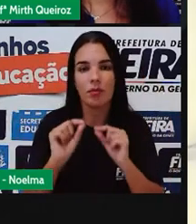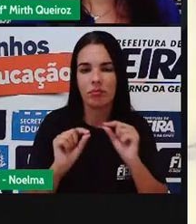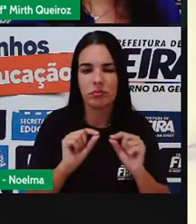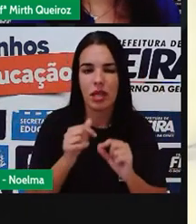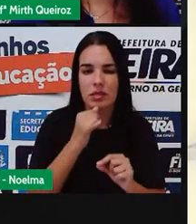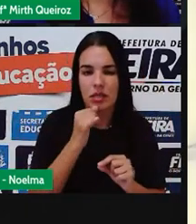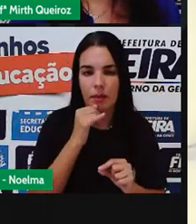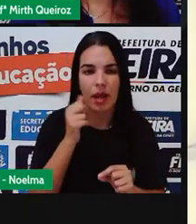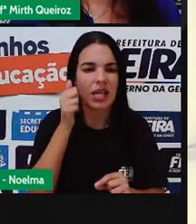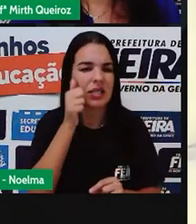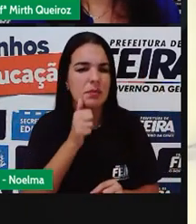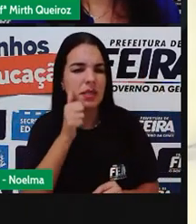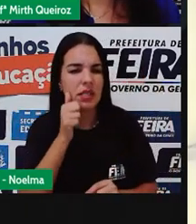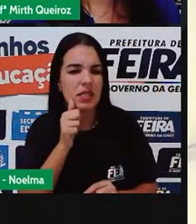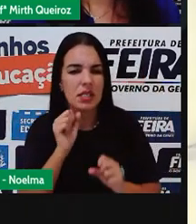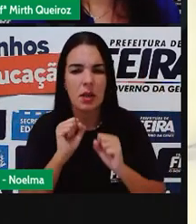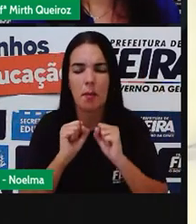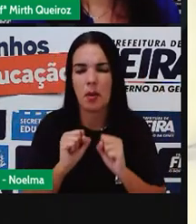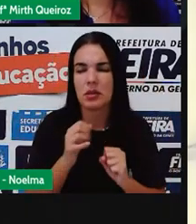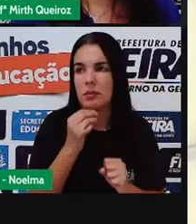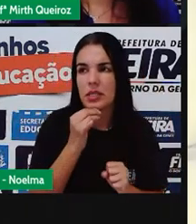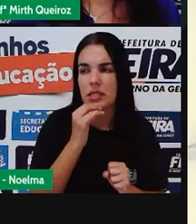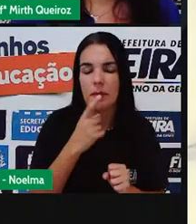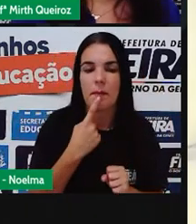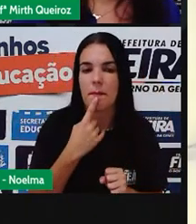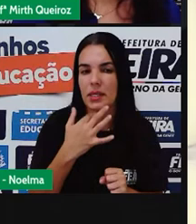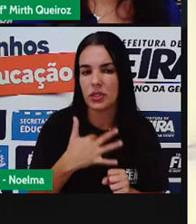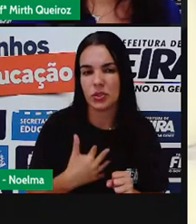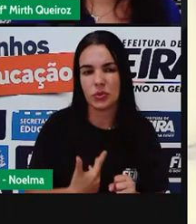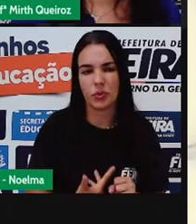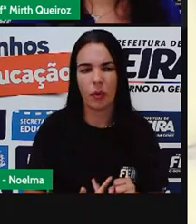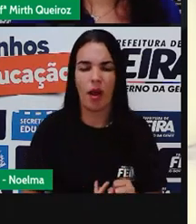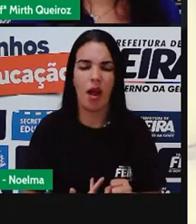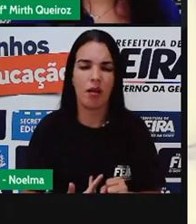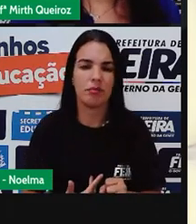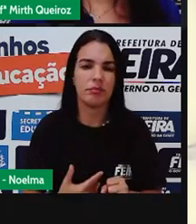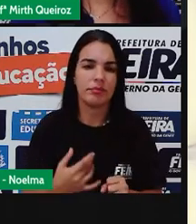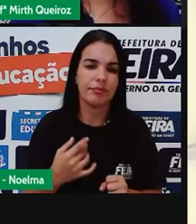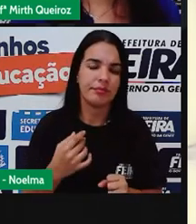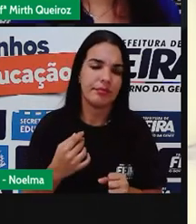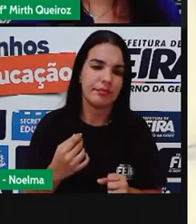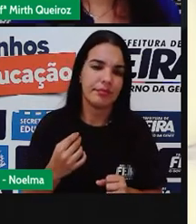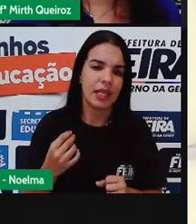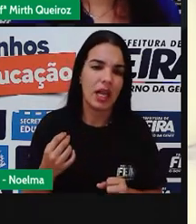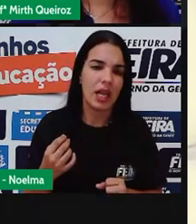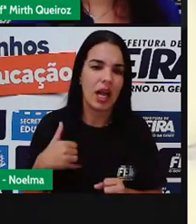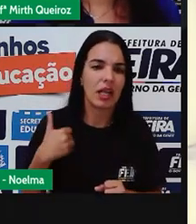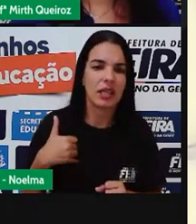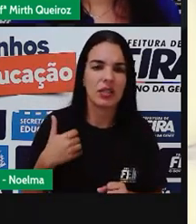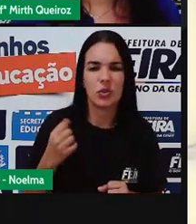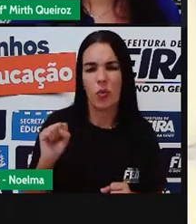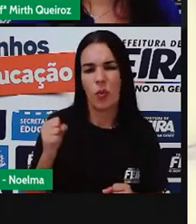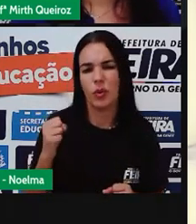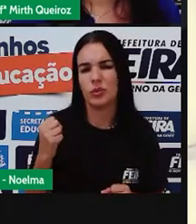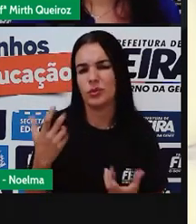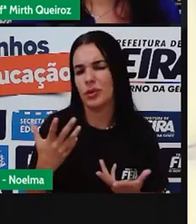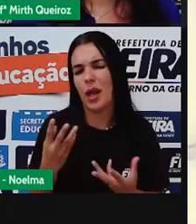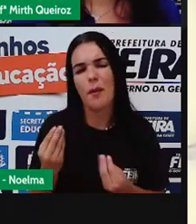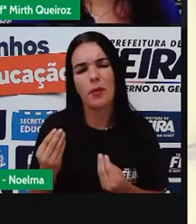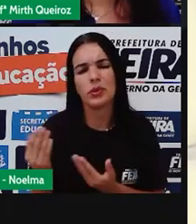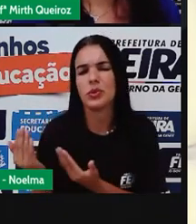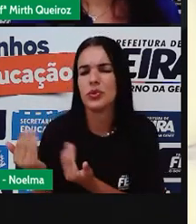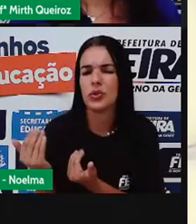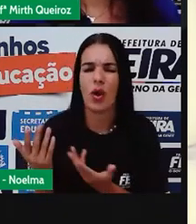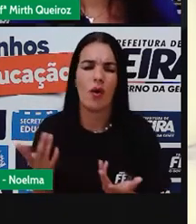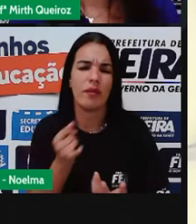vão ter, por exemplo, a menstruação muito cedo e isso vai influenciar no desenvolvimento do corpo em